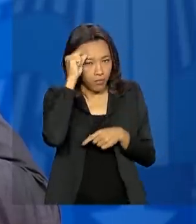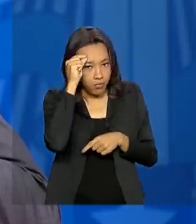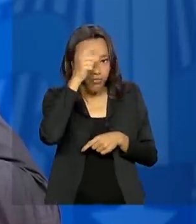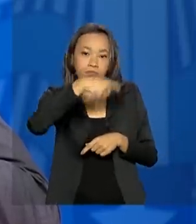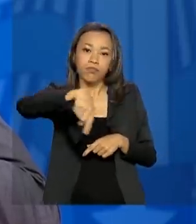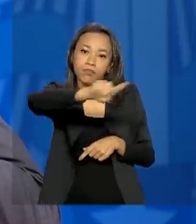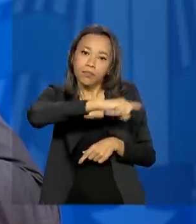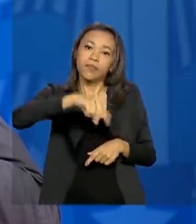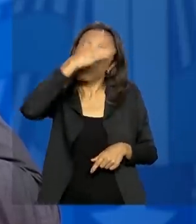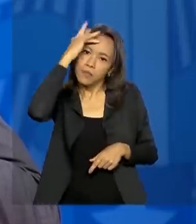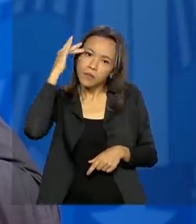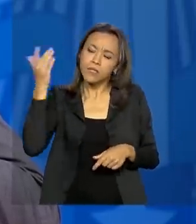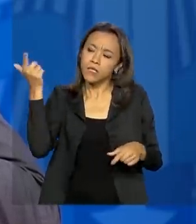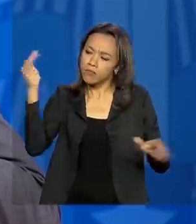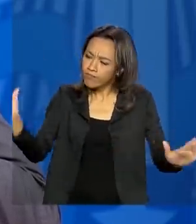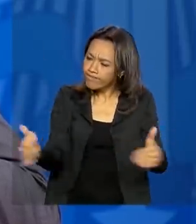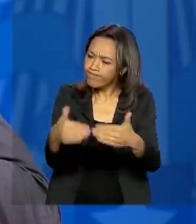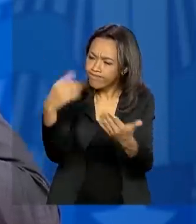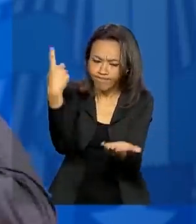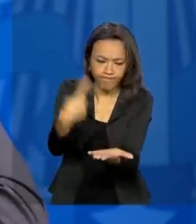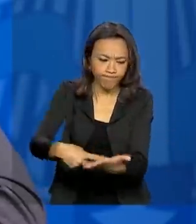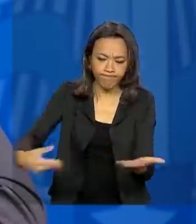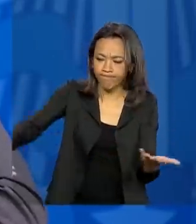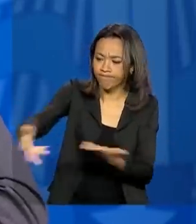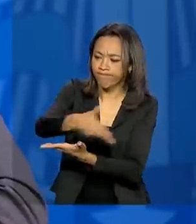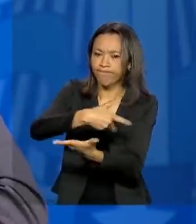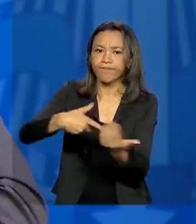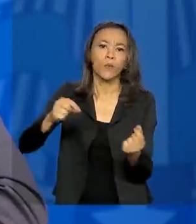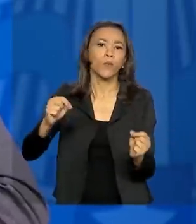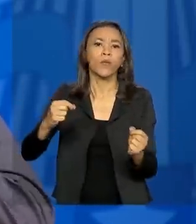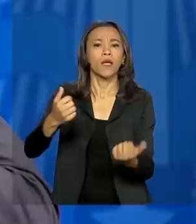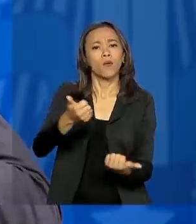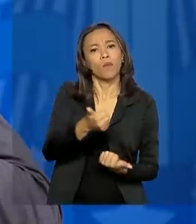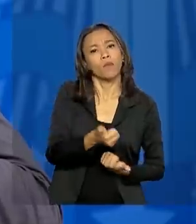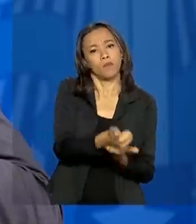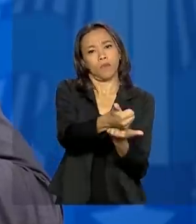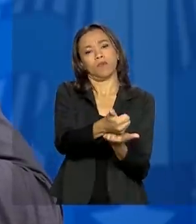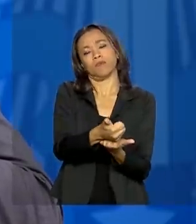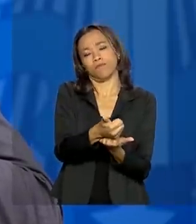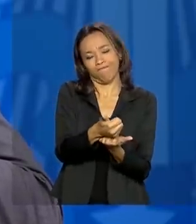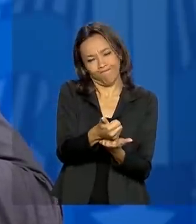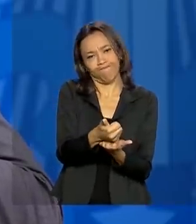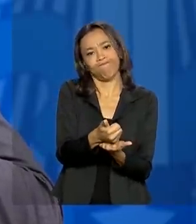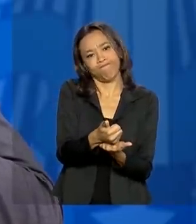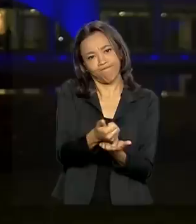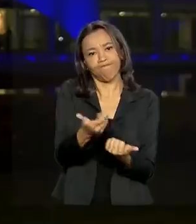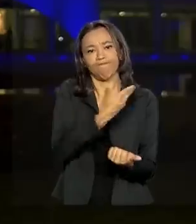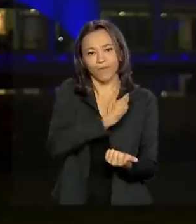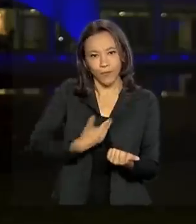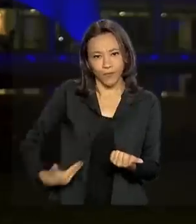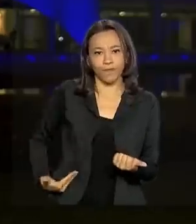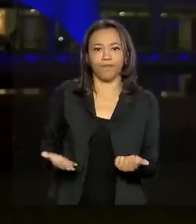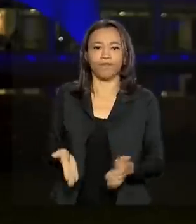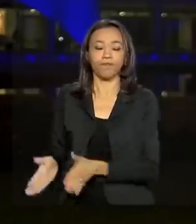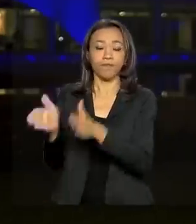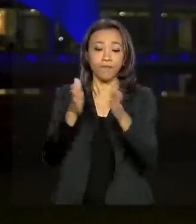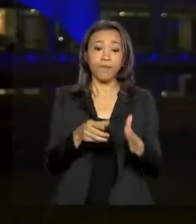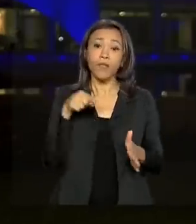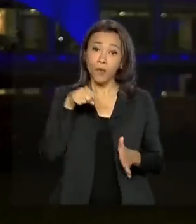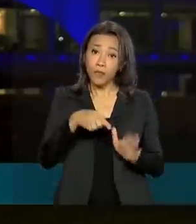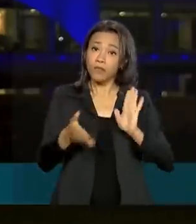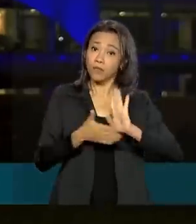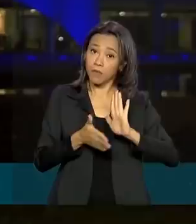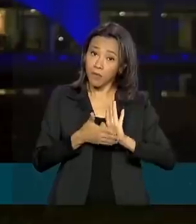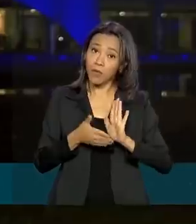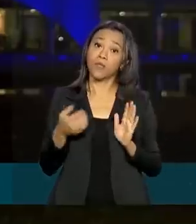chegarem a um consenso com um auxílio fundamental por parte do governo. Com a medida, setores que